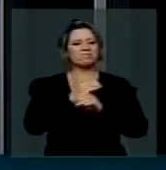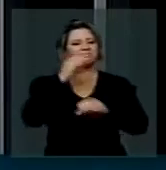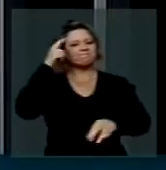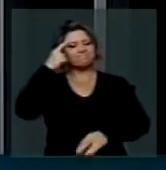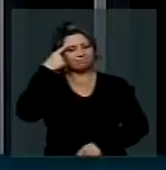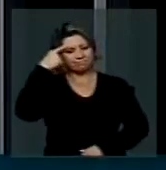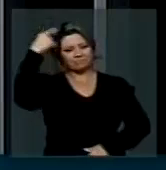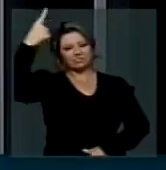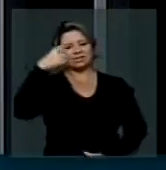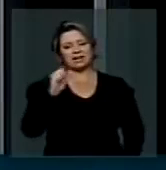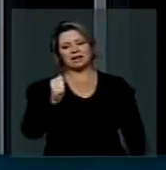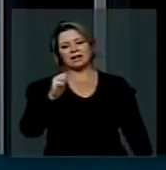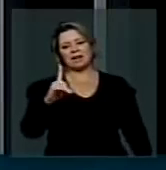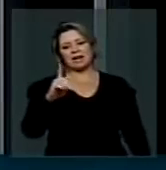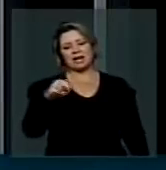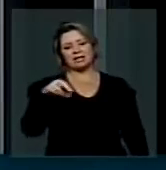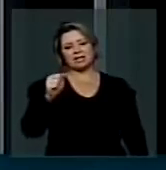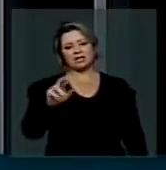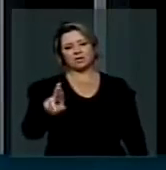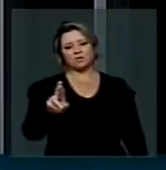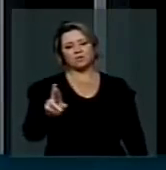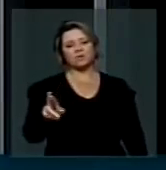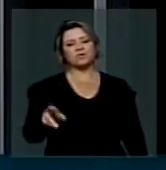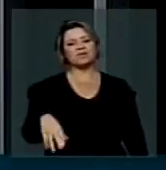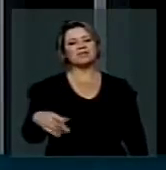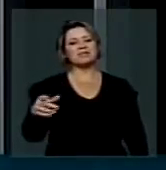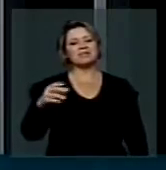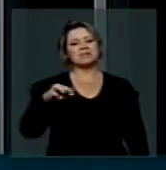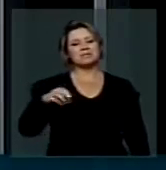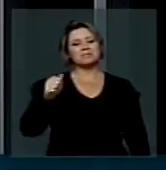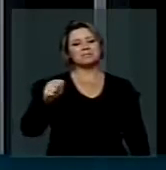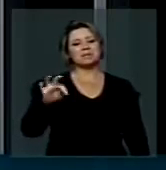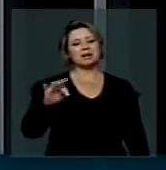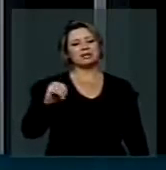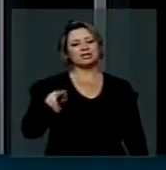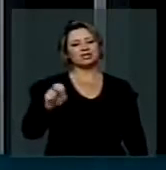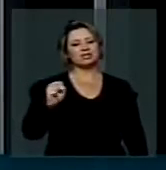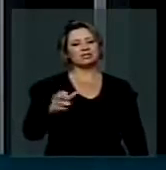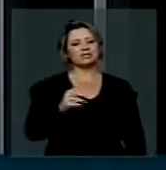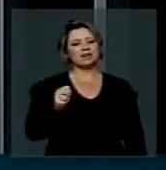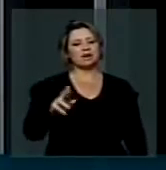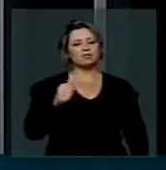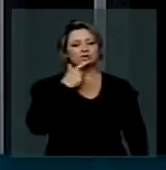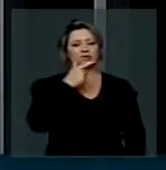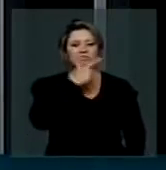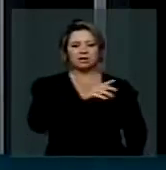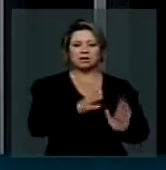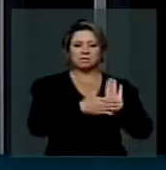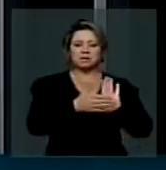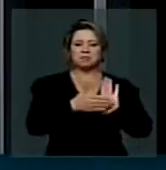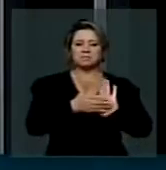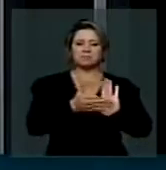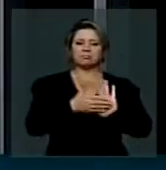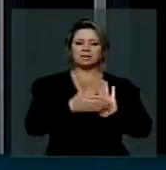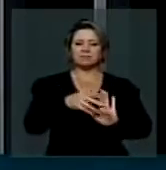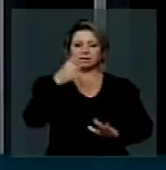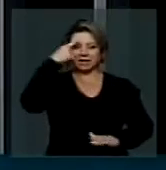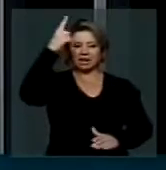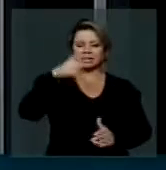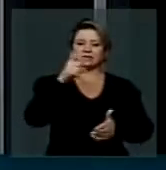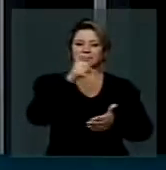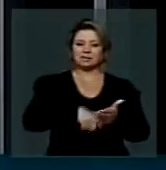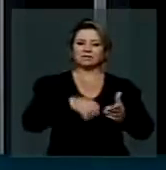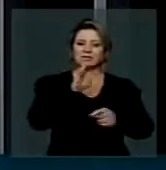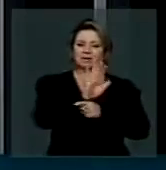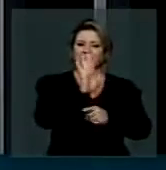Martins de Araújo, por sua longa vitória jurídica, mas também pela sua grande contribuição ao